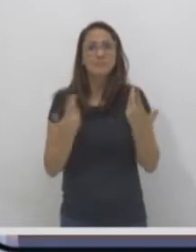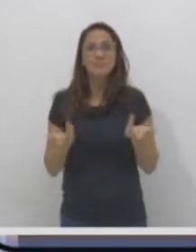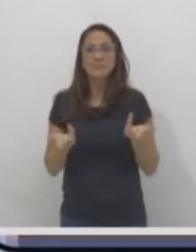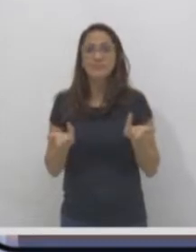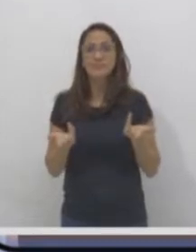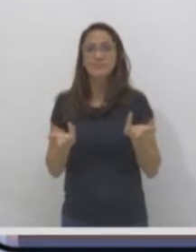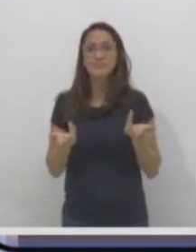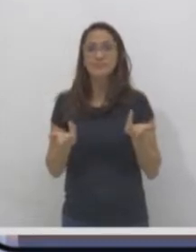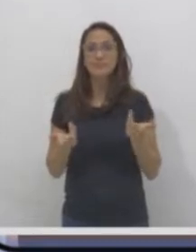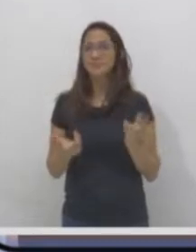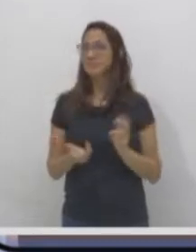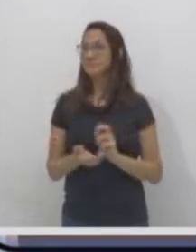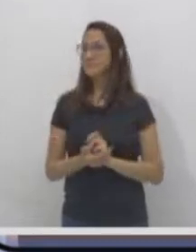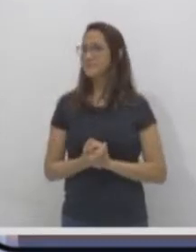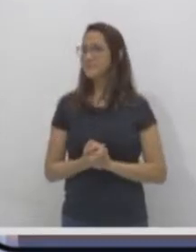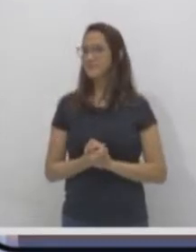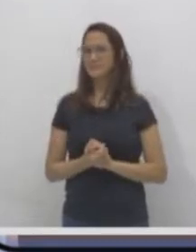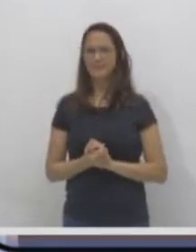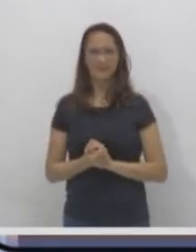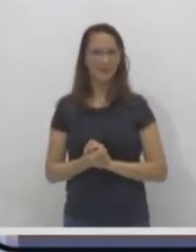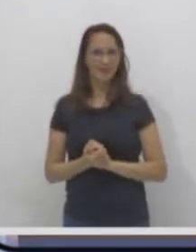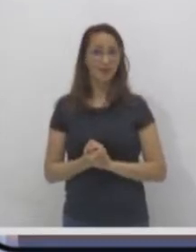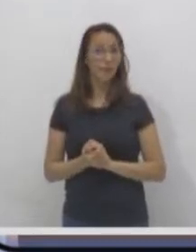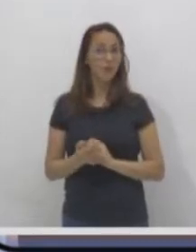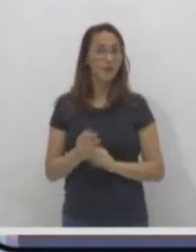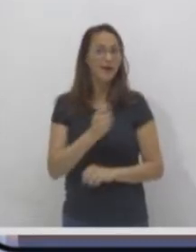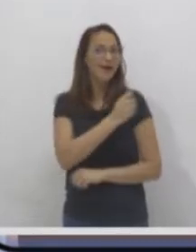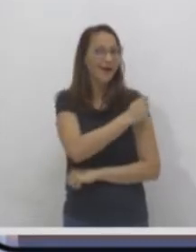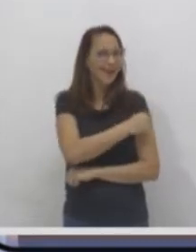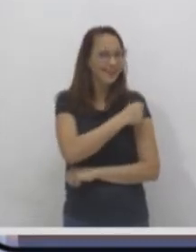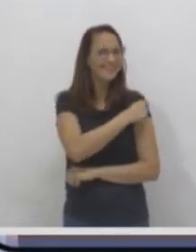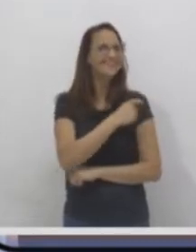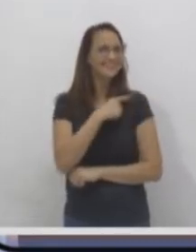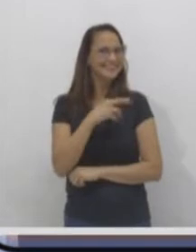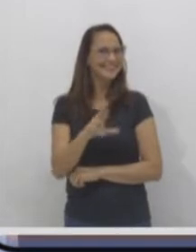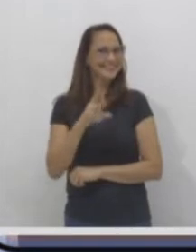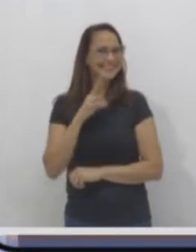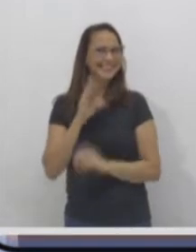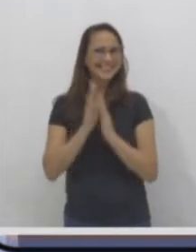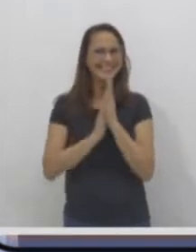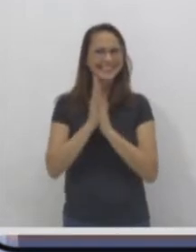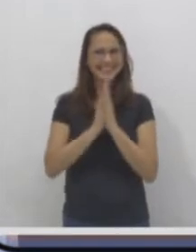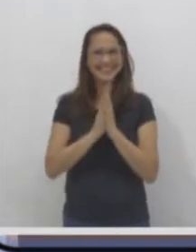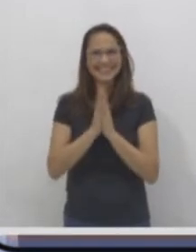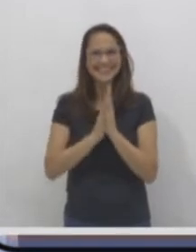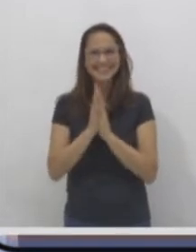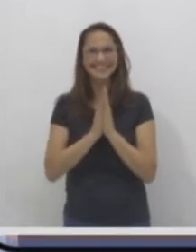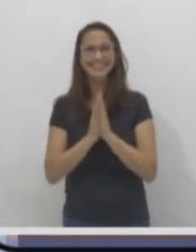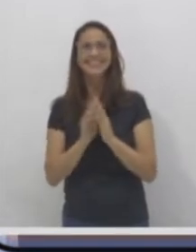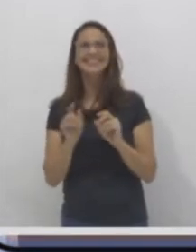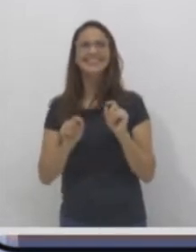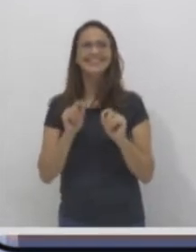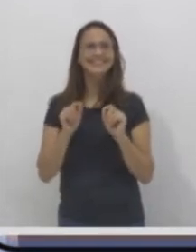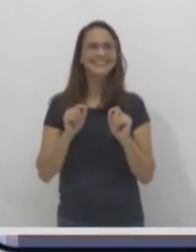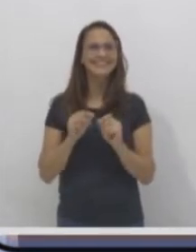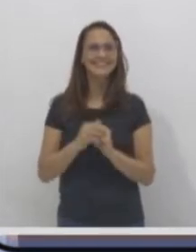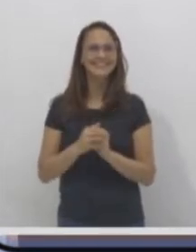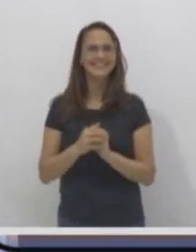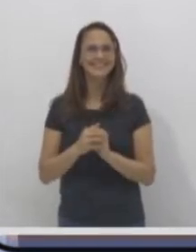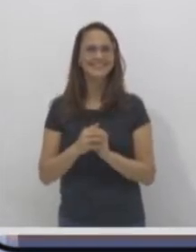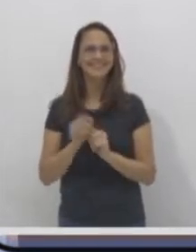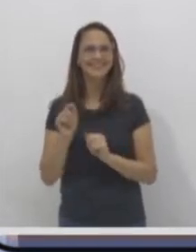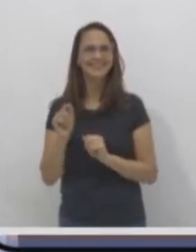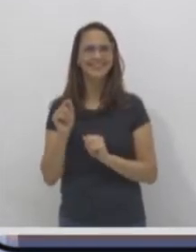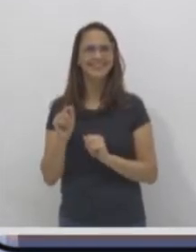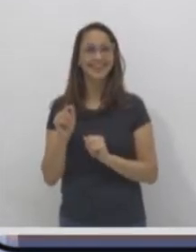casa de telha? Vamos lá? Opa, parece que tem mais uma aqui. Opa, meu amigo novamente aqui. Vamos lá. Deixa eu ver.